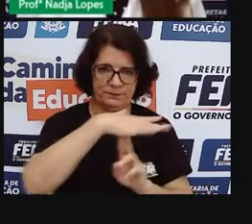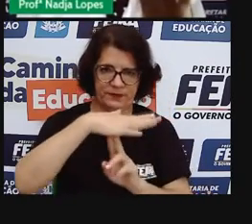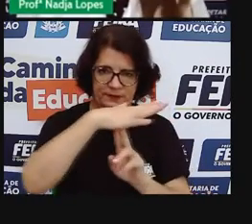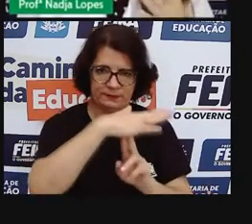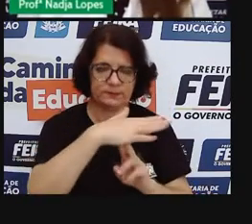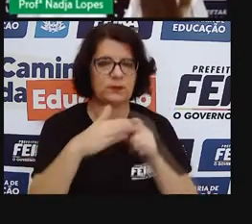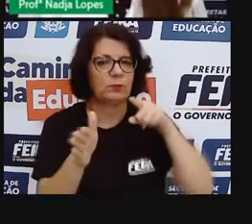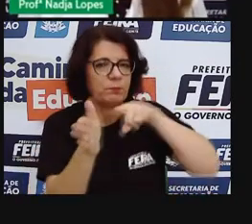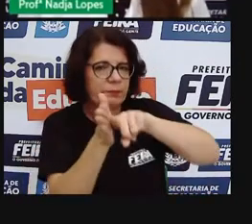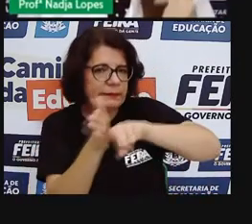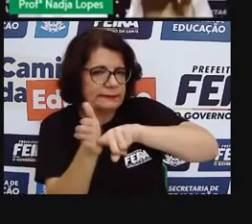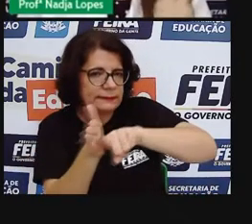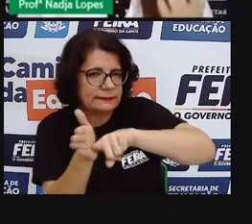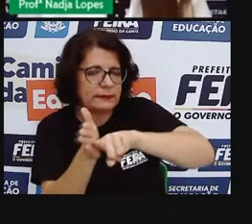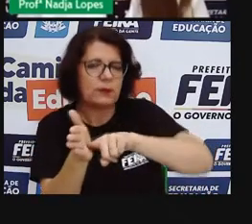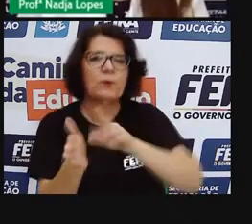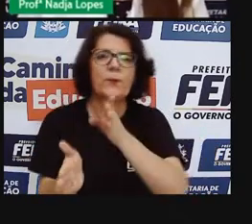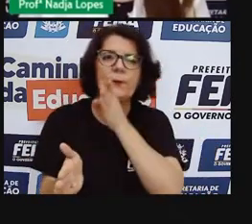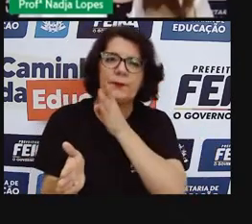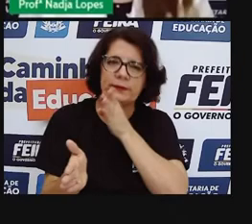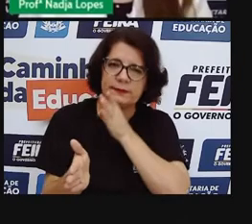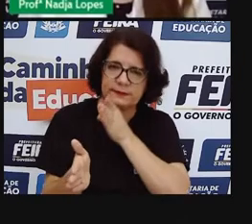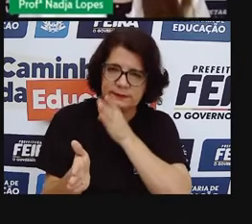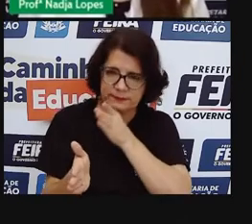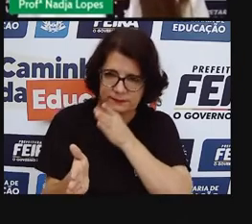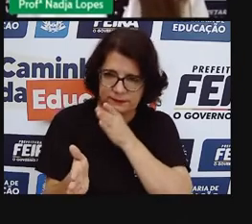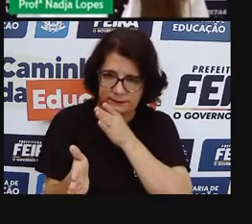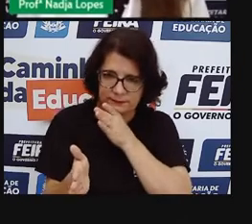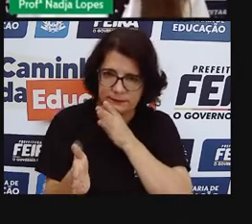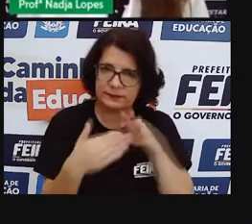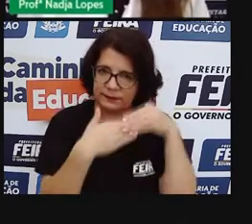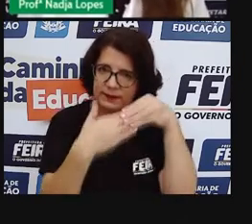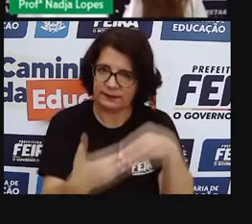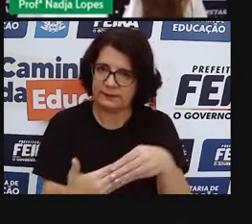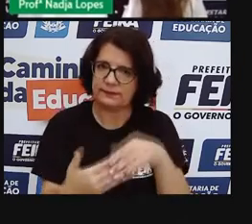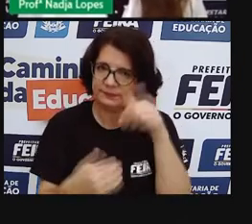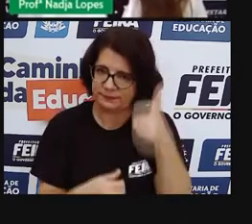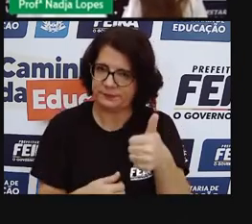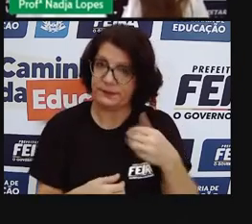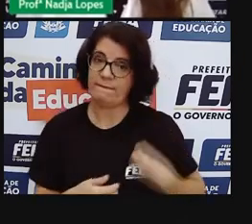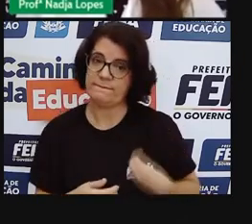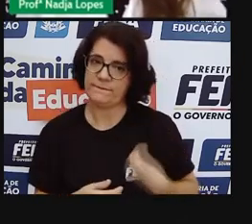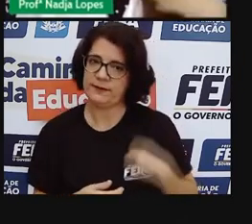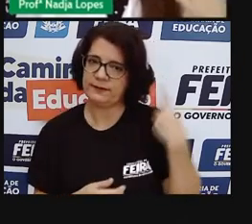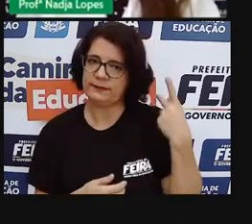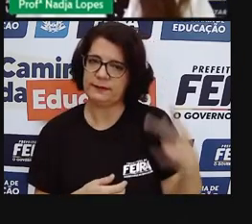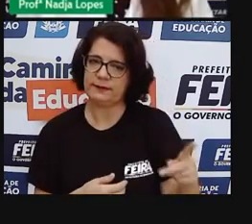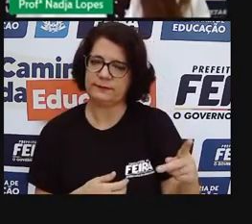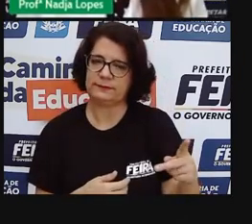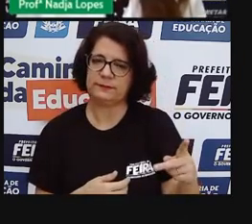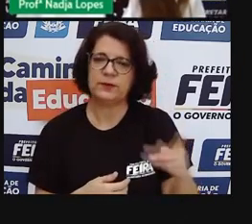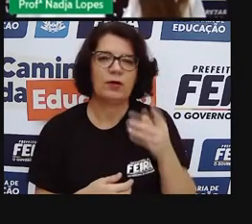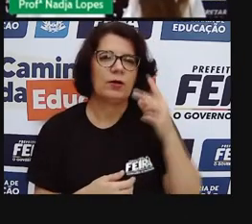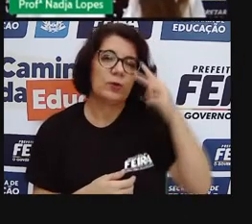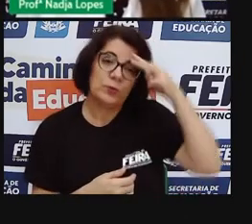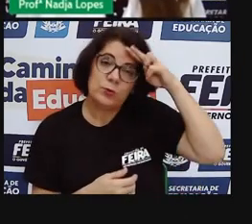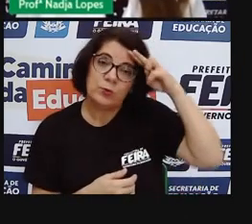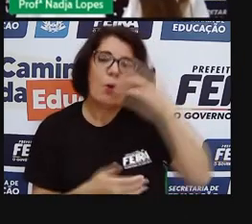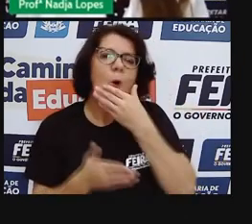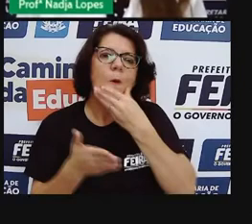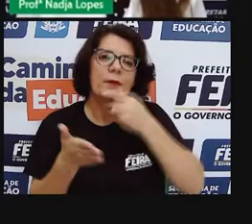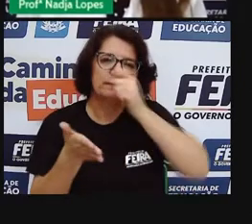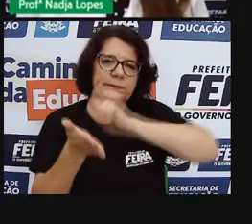e de conhecer um pouquinho antes de que eu venha falar e que eu venha trazer sobre ele. Os historiadores falam